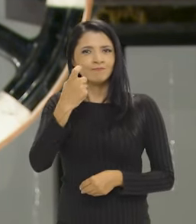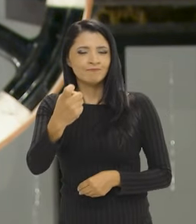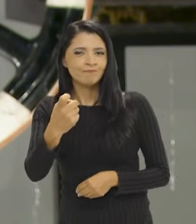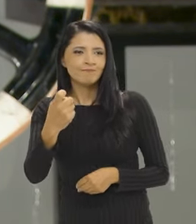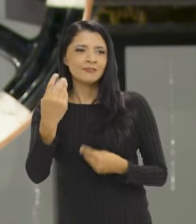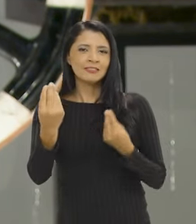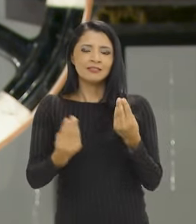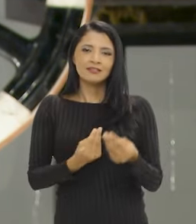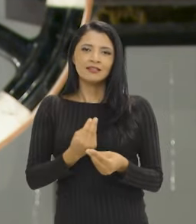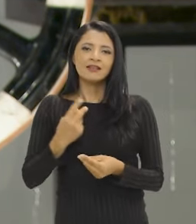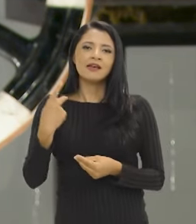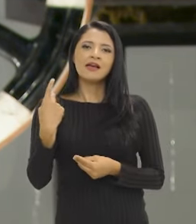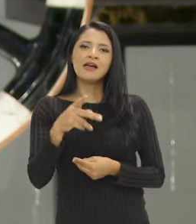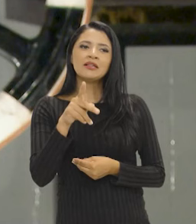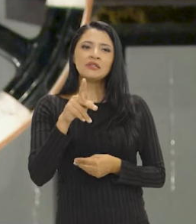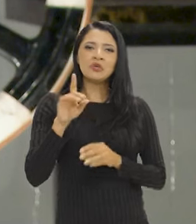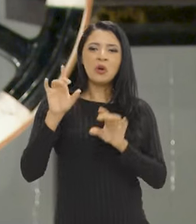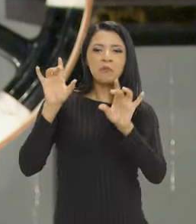interessa a só